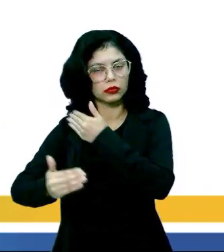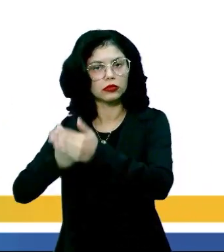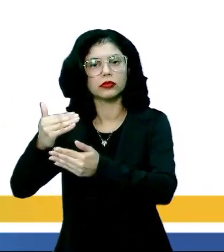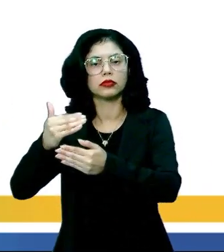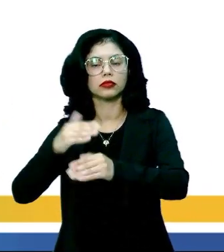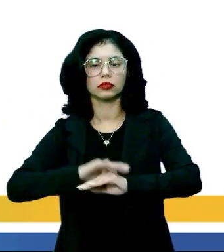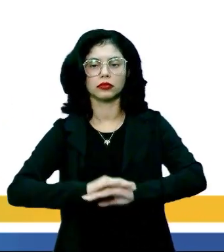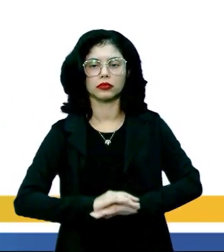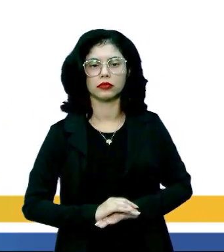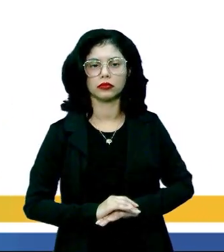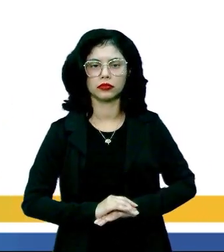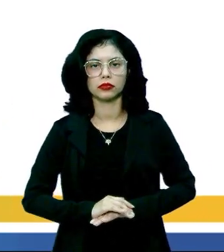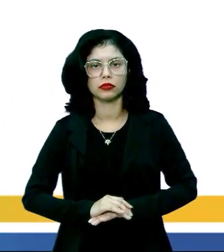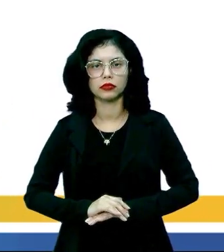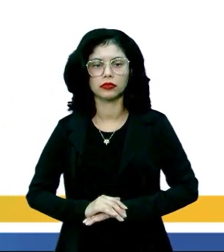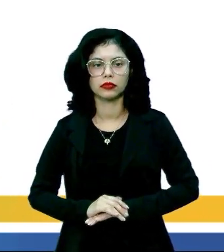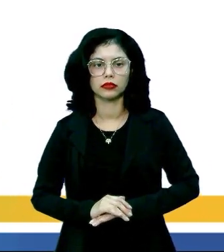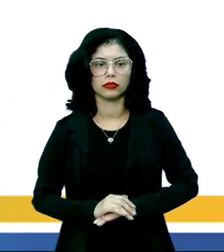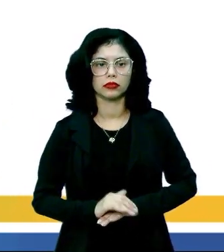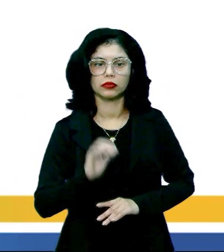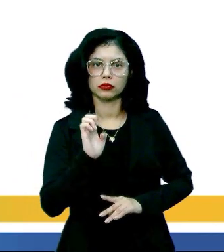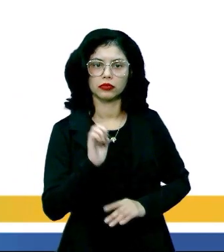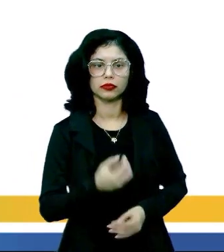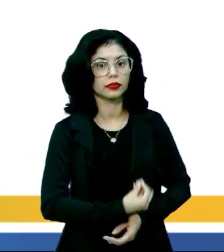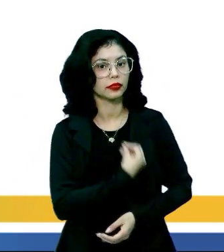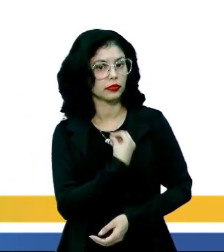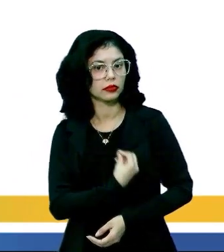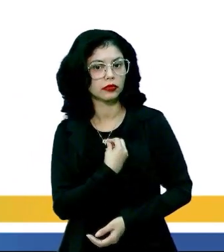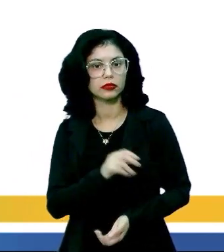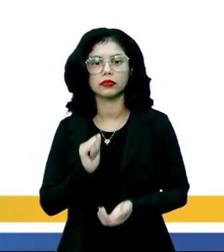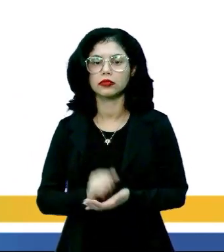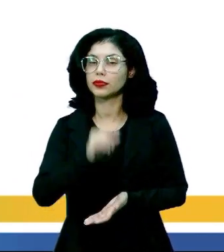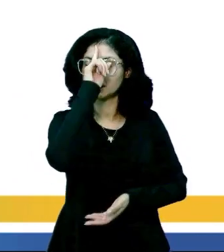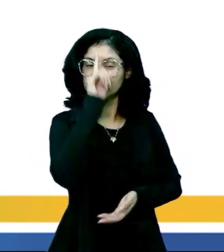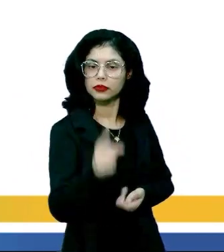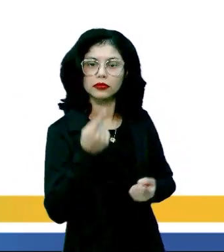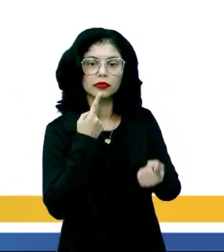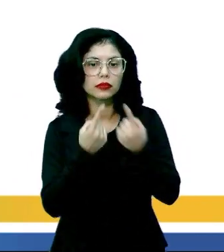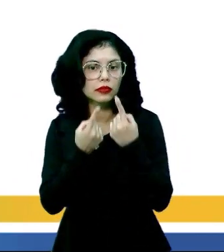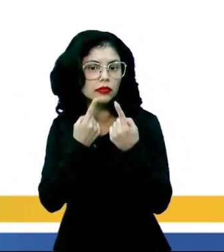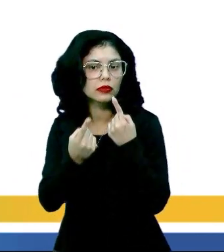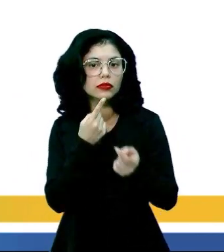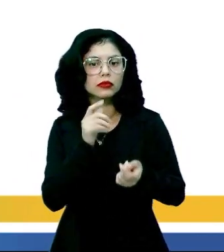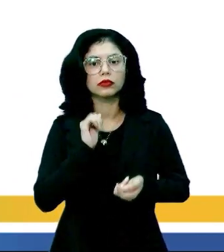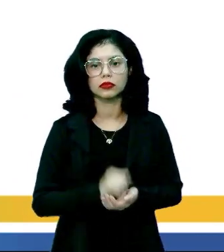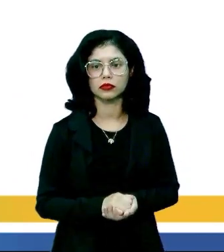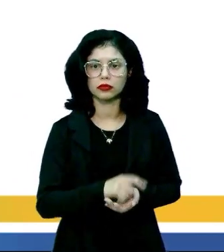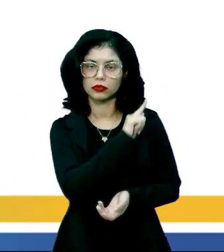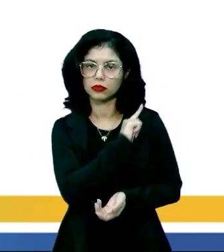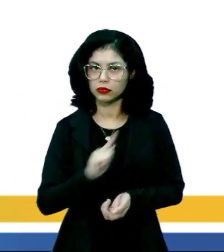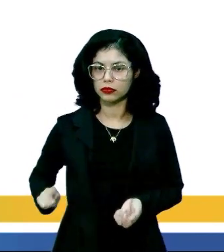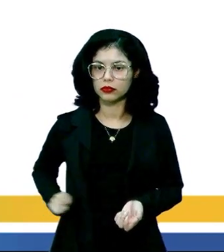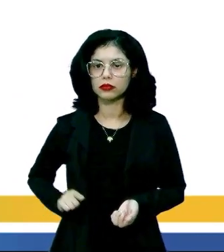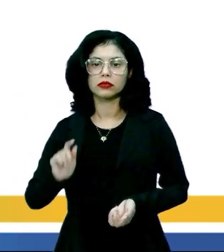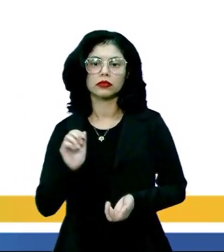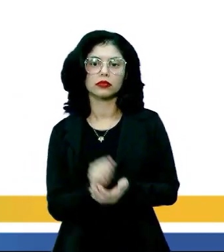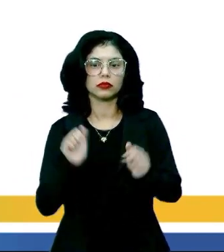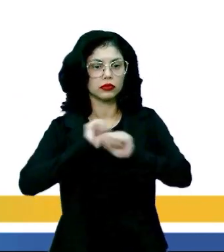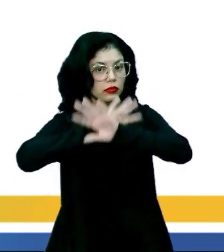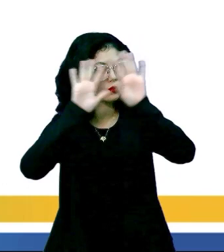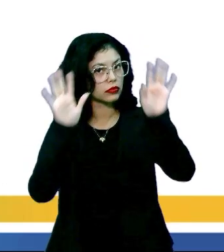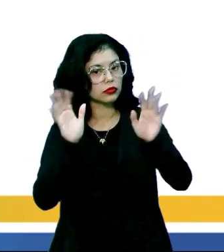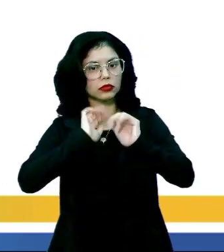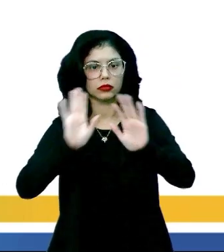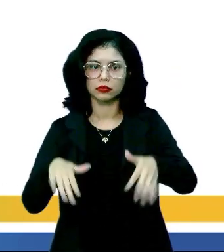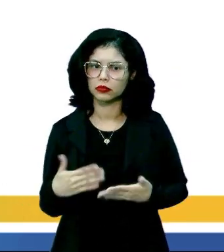países subdesenvolvidos. E letra E. A presença de uma liderança em comunicação com